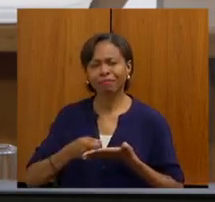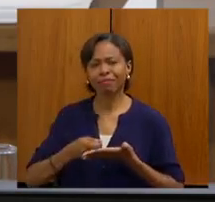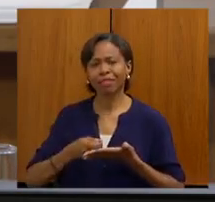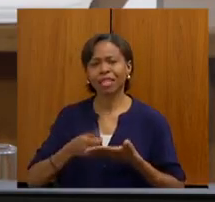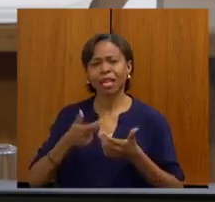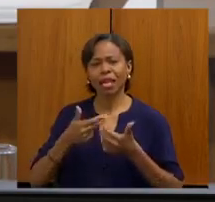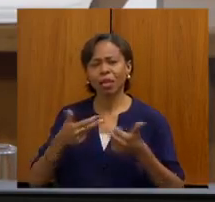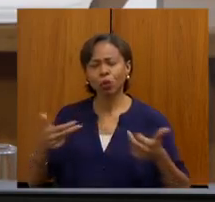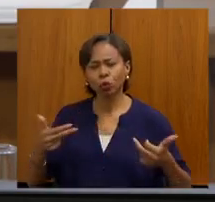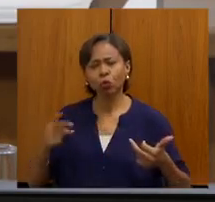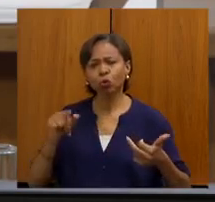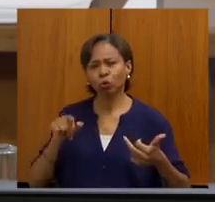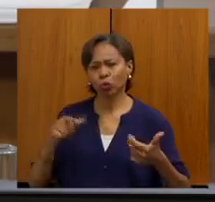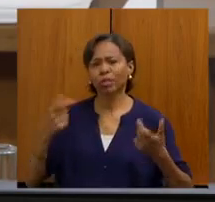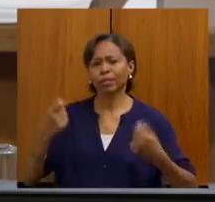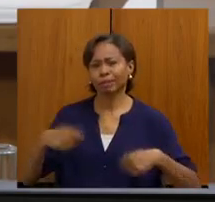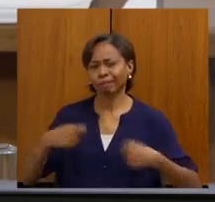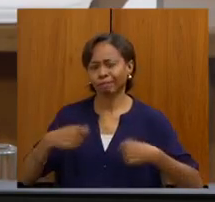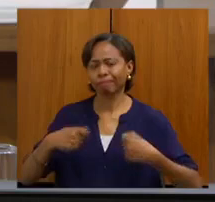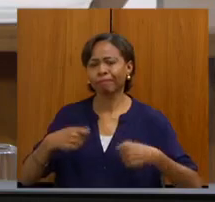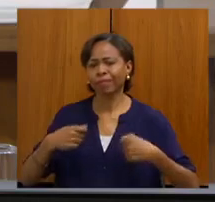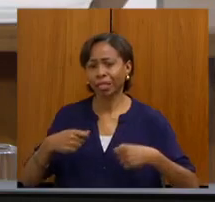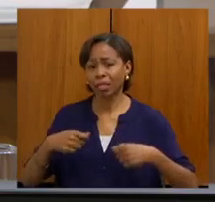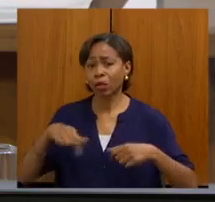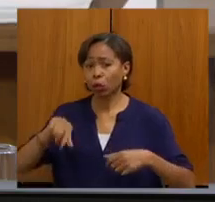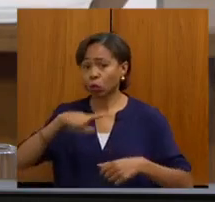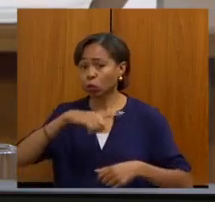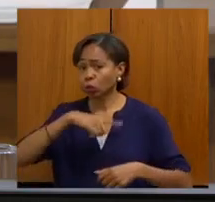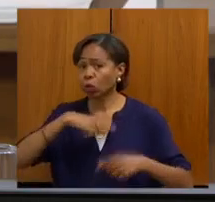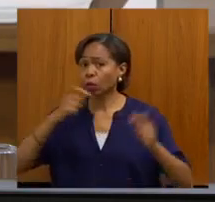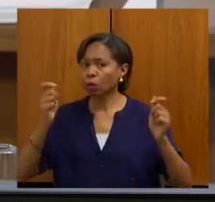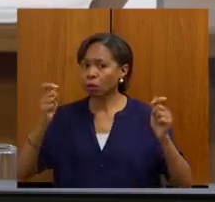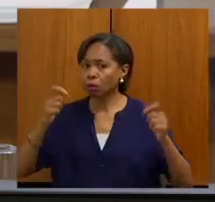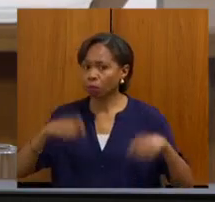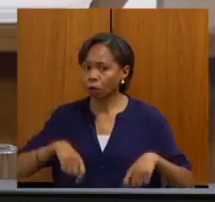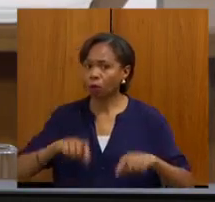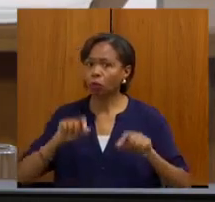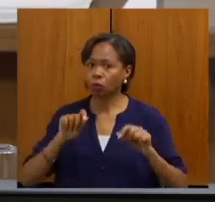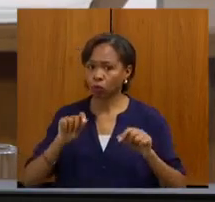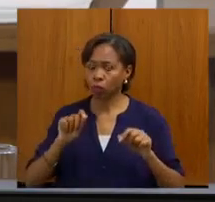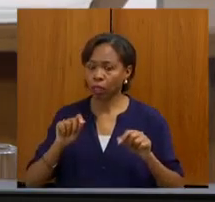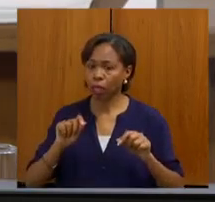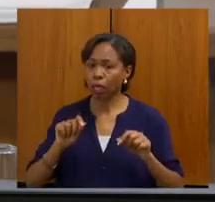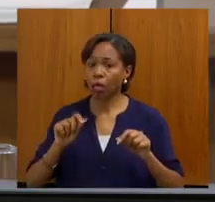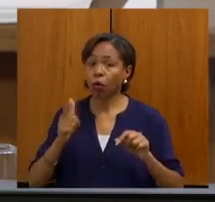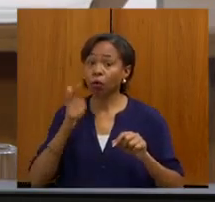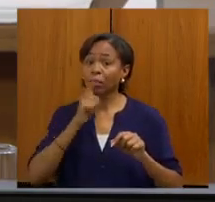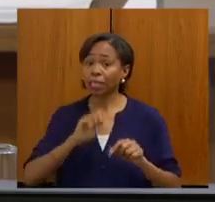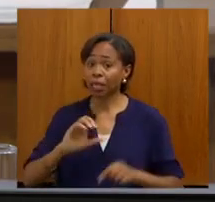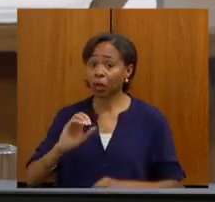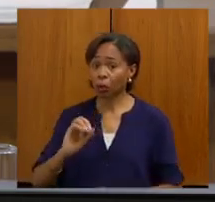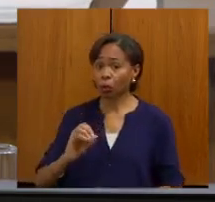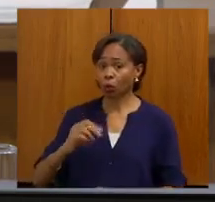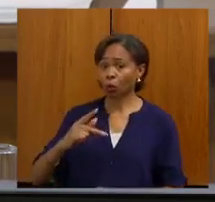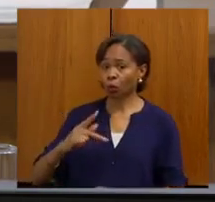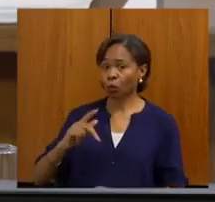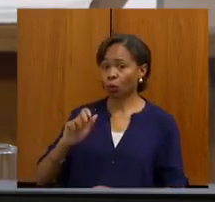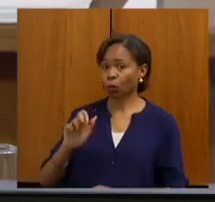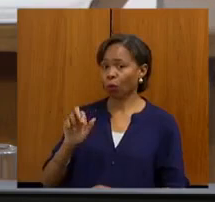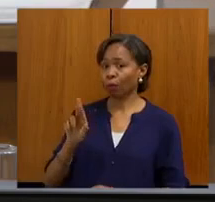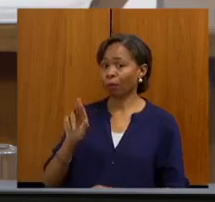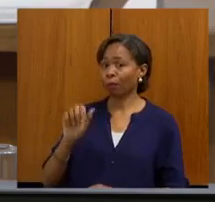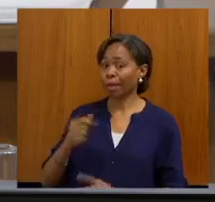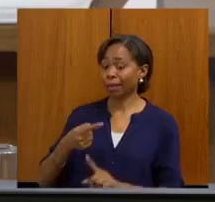levada da forma que precisa ser e para que a gente tenha condições de resolver, opera mais e